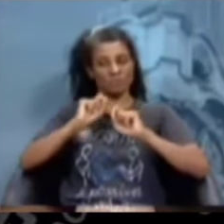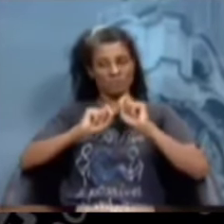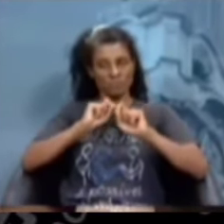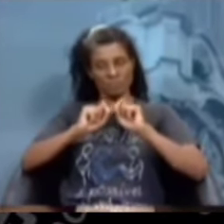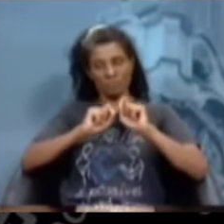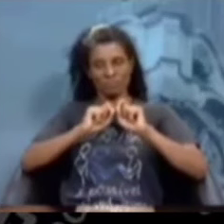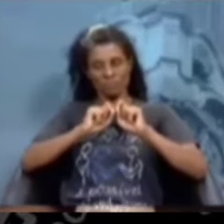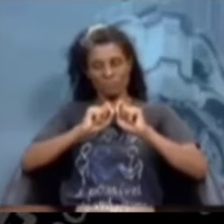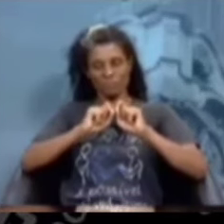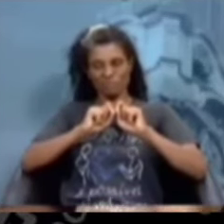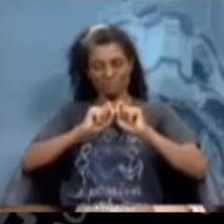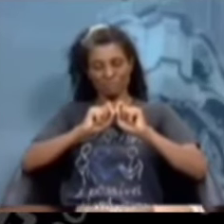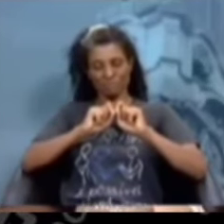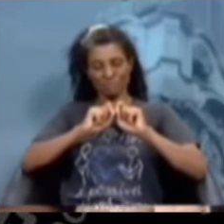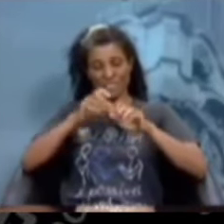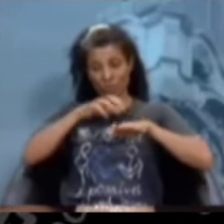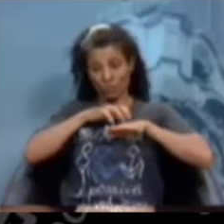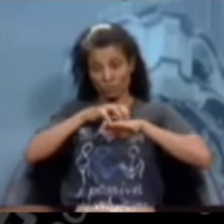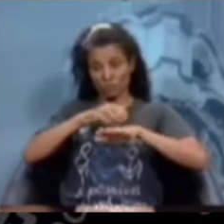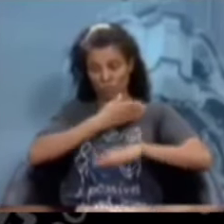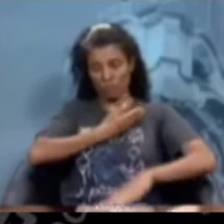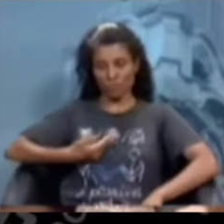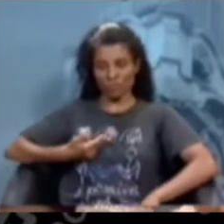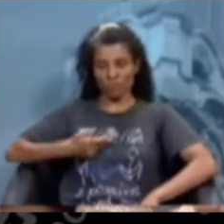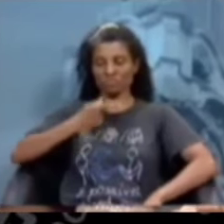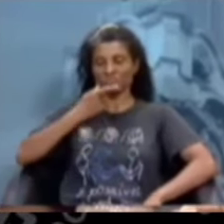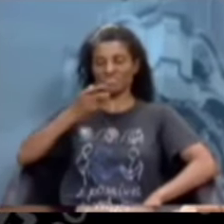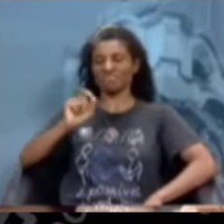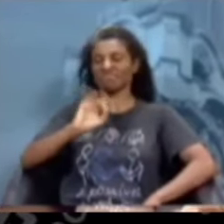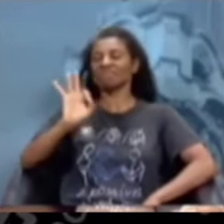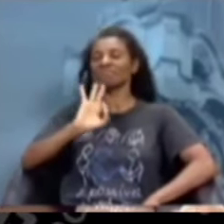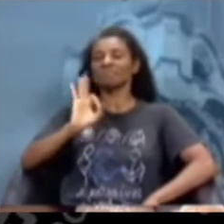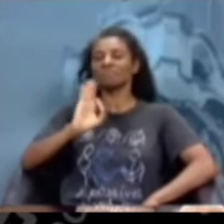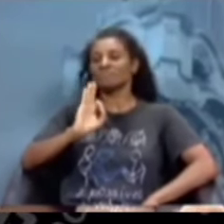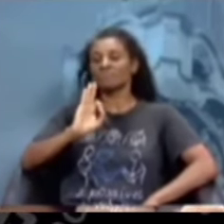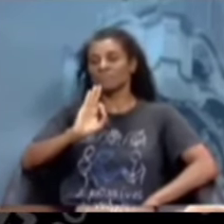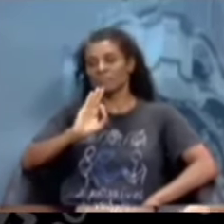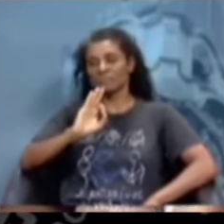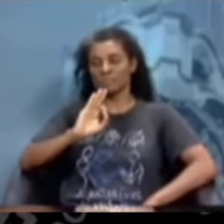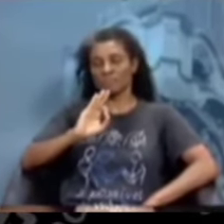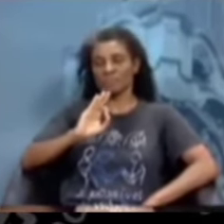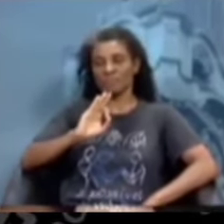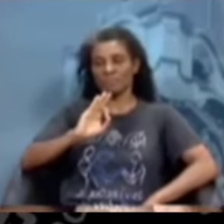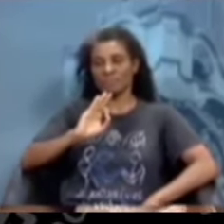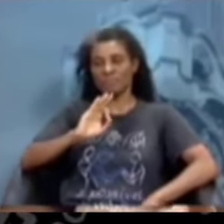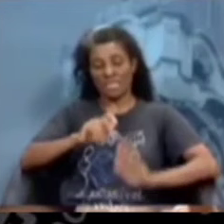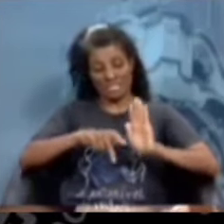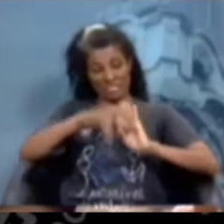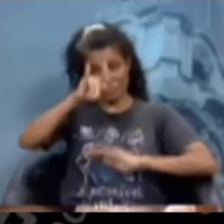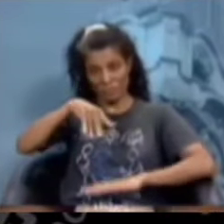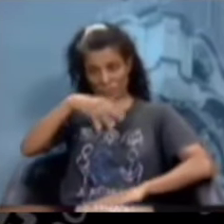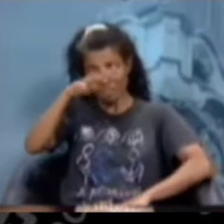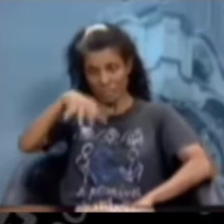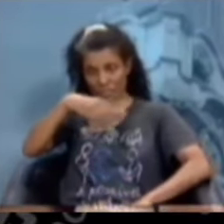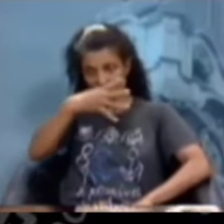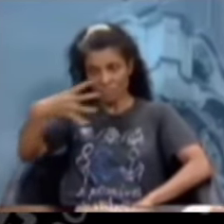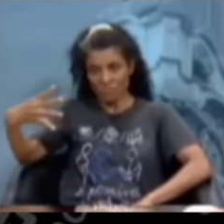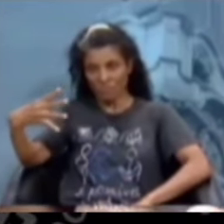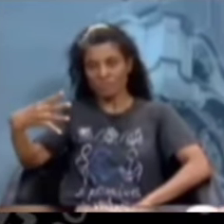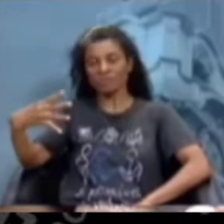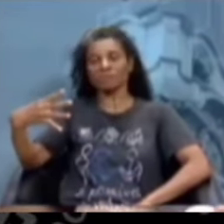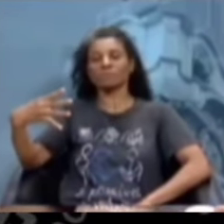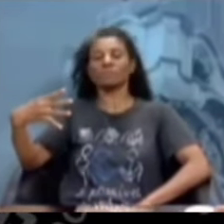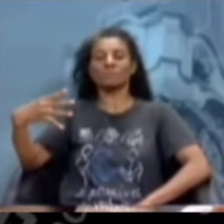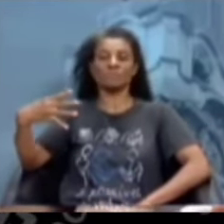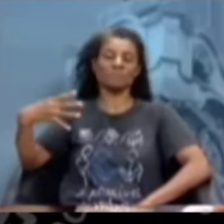preta do transporte público não é abordada. As planilhas, a bilhetagem,